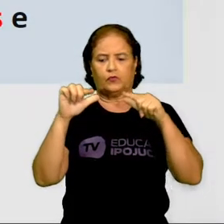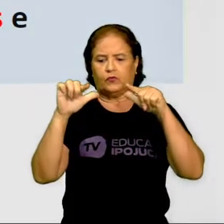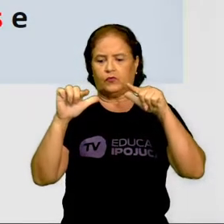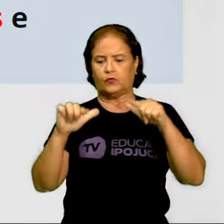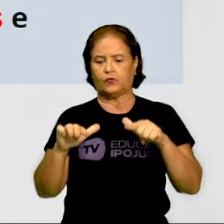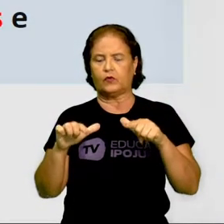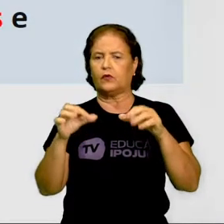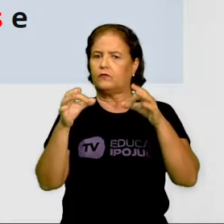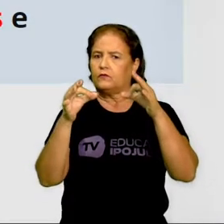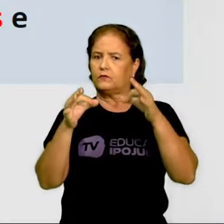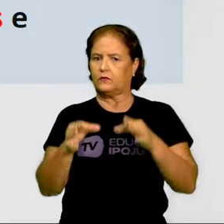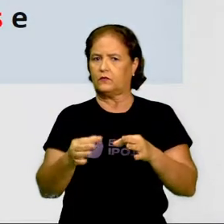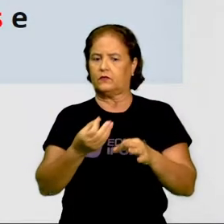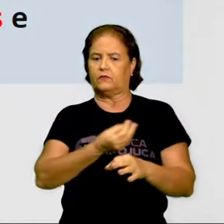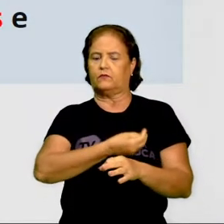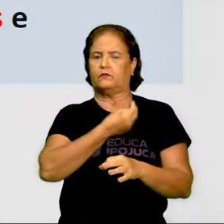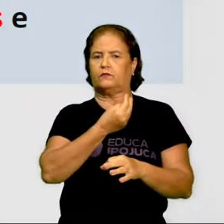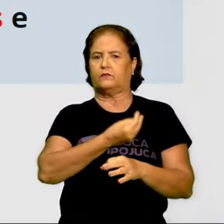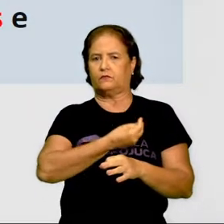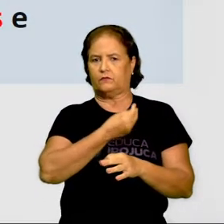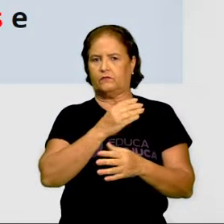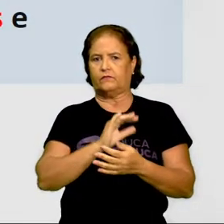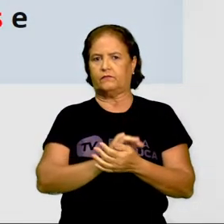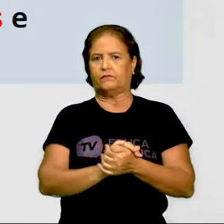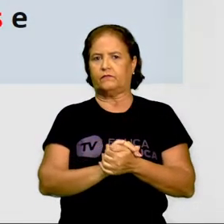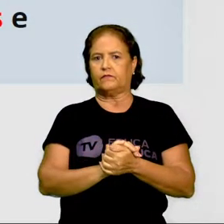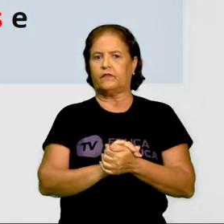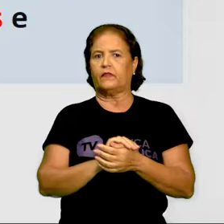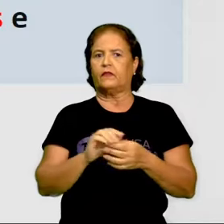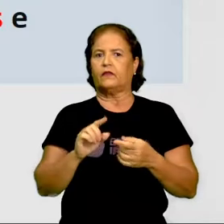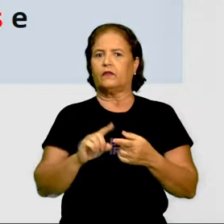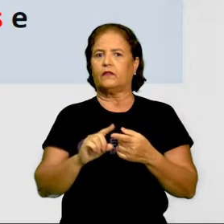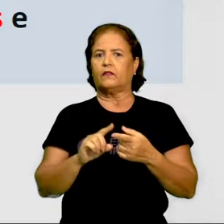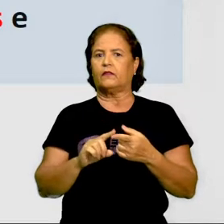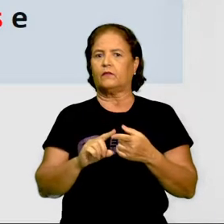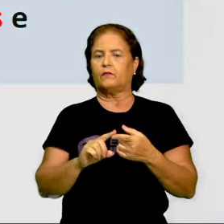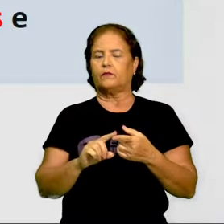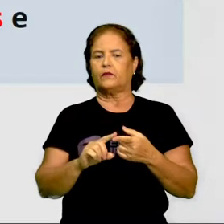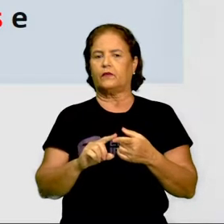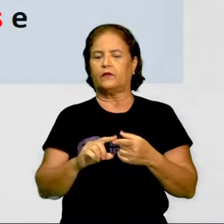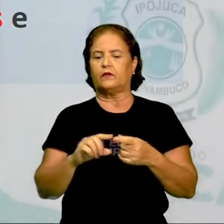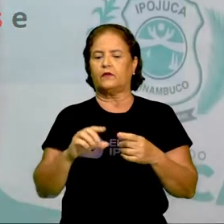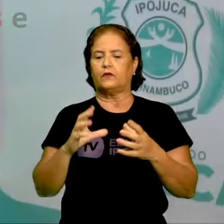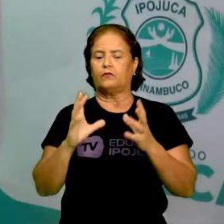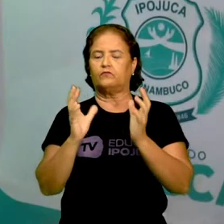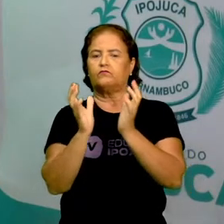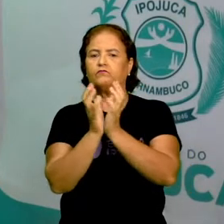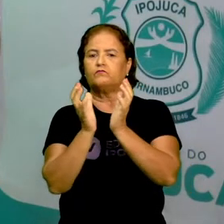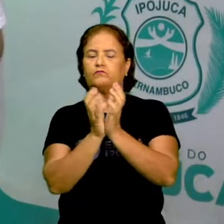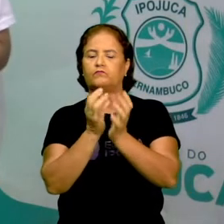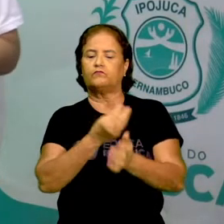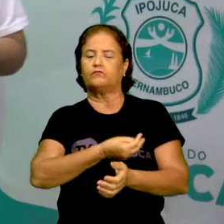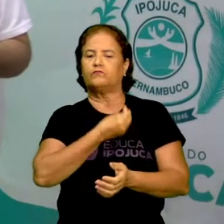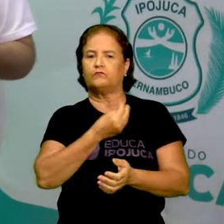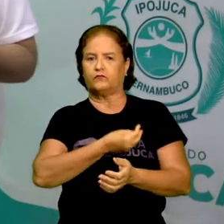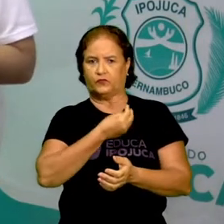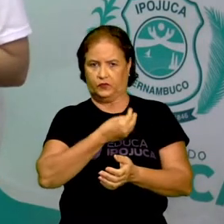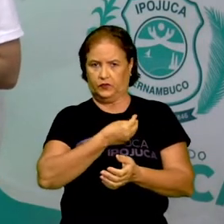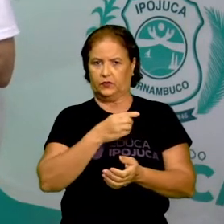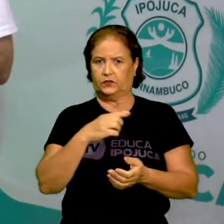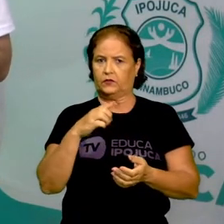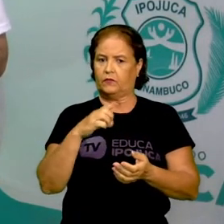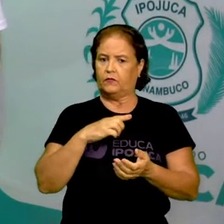para viver. Assim, os seres vivos podem ser divididos em terrestres